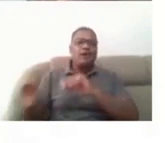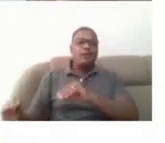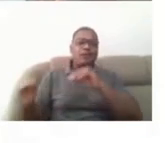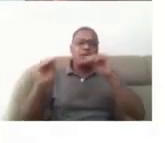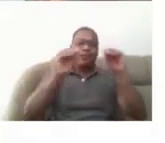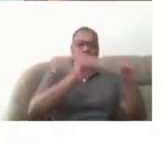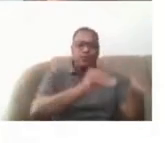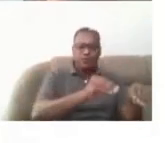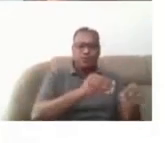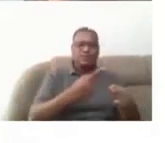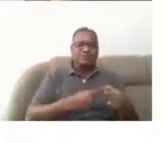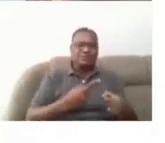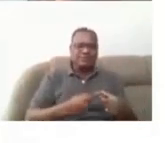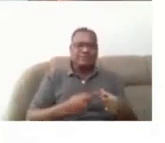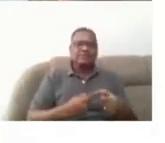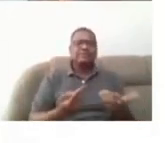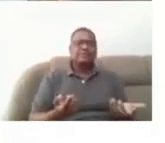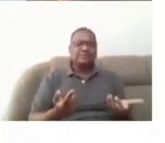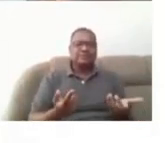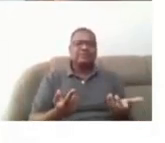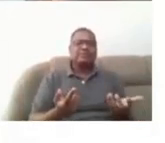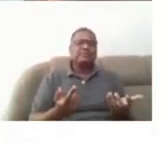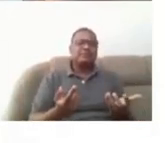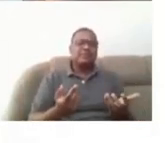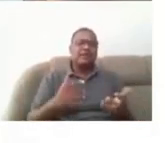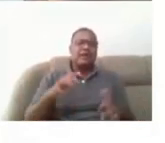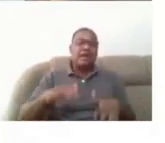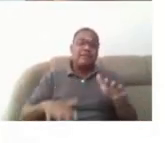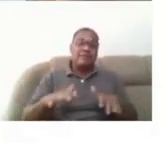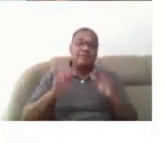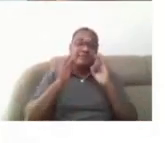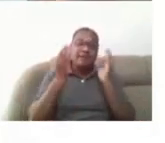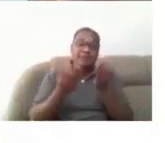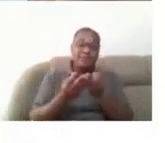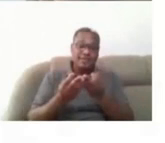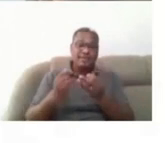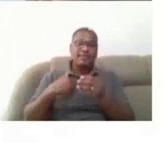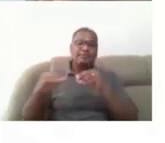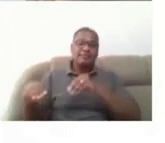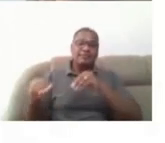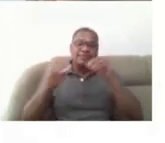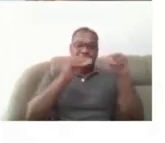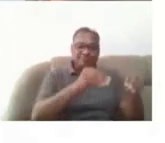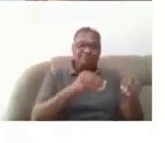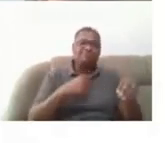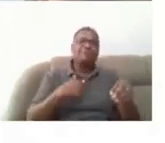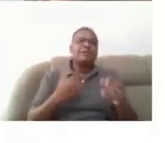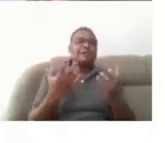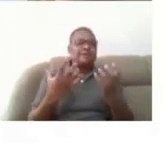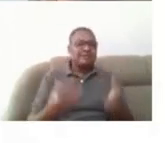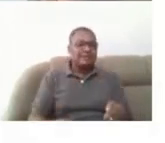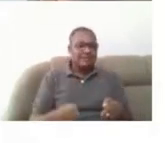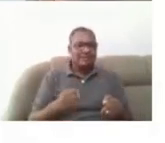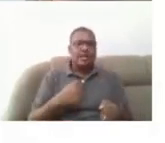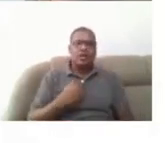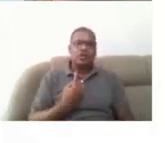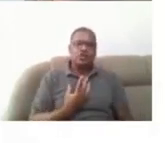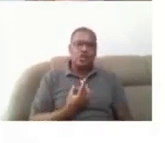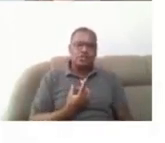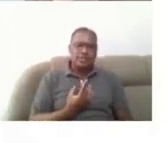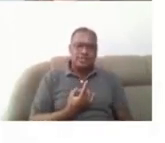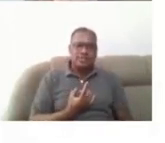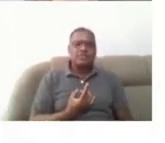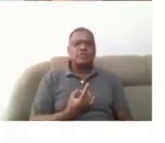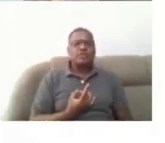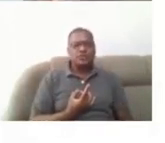Assumir outros papéis, né? Se tá morando longe da sua família, vai ter que assumir sozinho, né? Ou passar